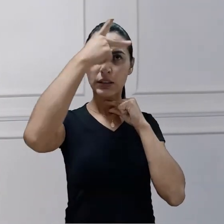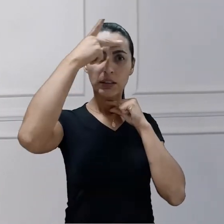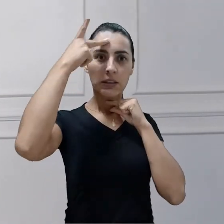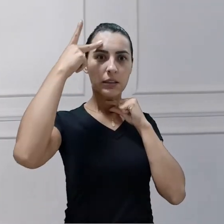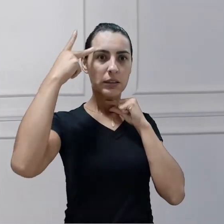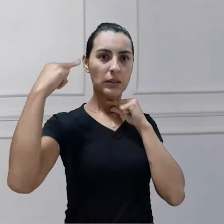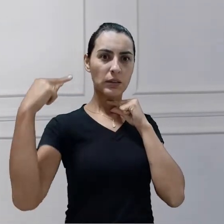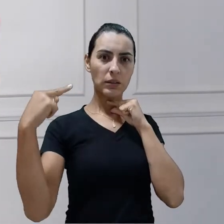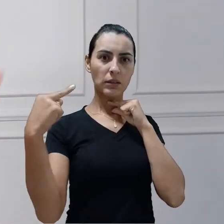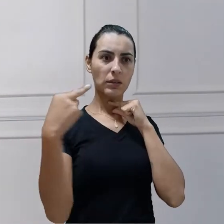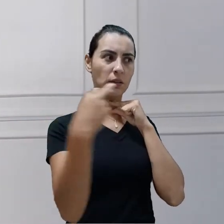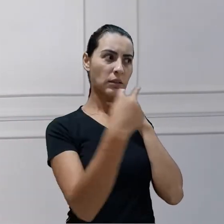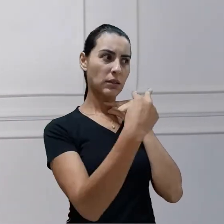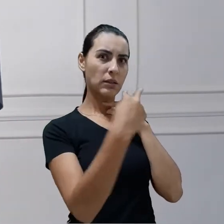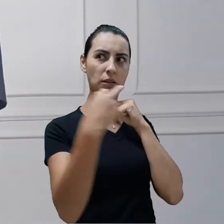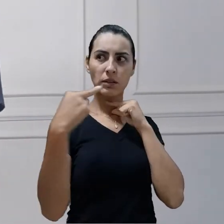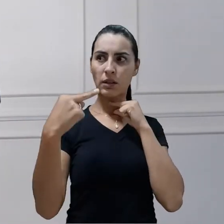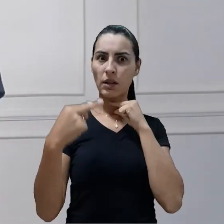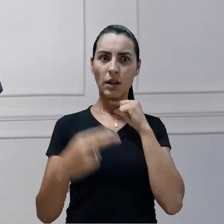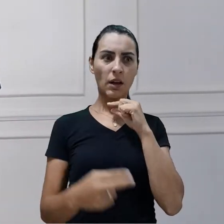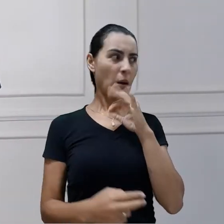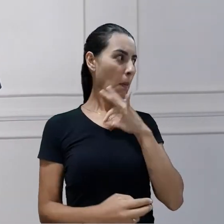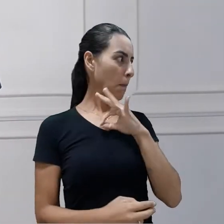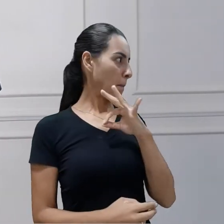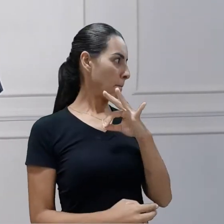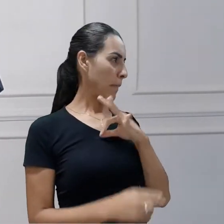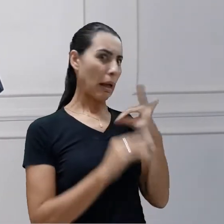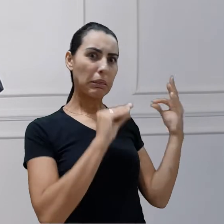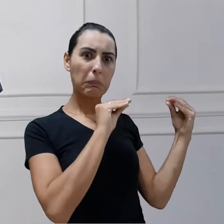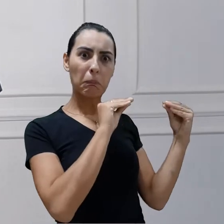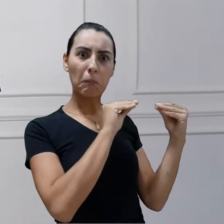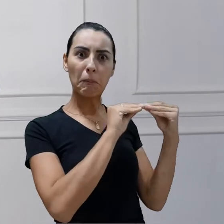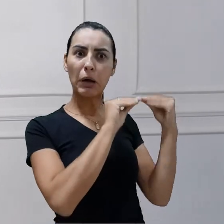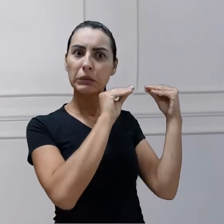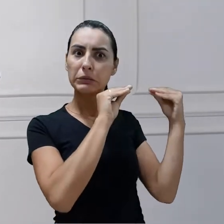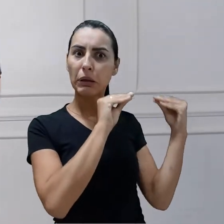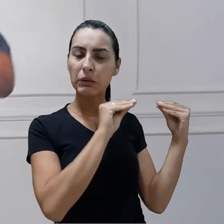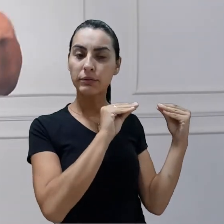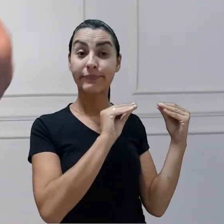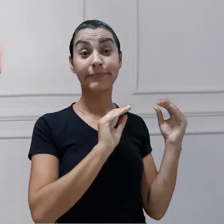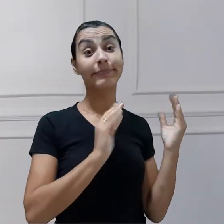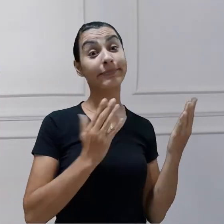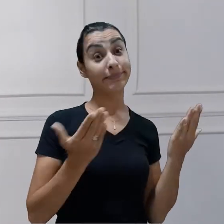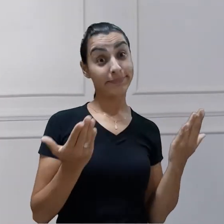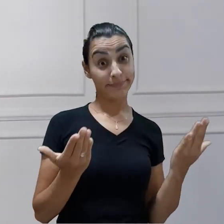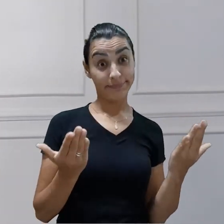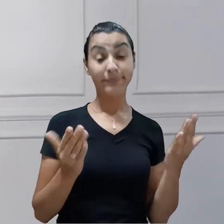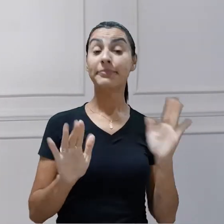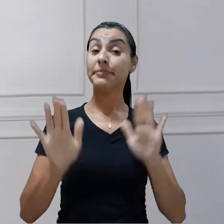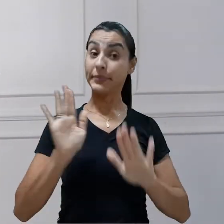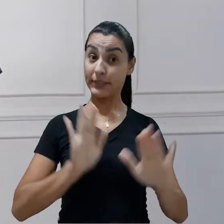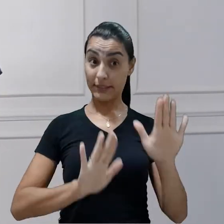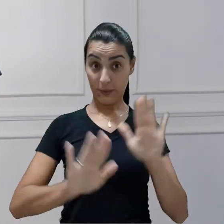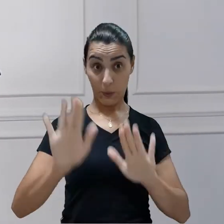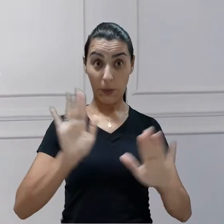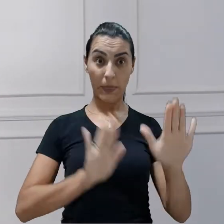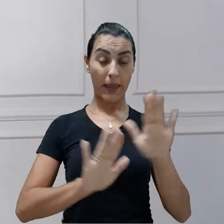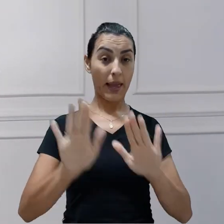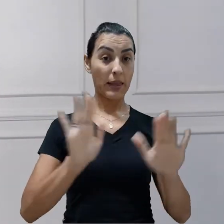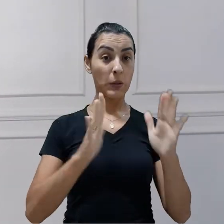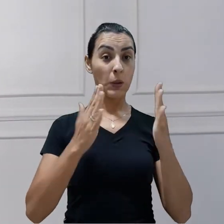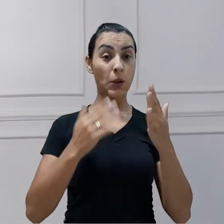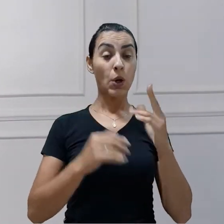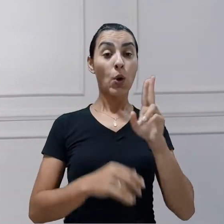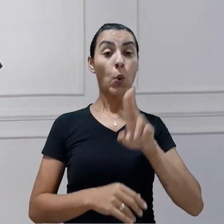conhecem vão pensar, nossa, o padre beijando uma mulher. Exatamente isto. Então, temos que tomar cuidado no